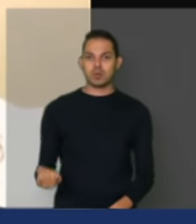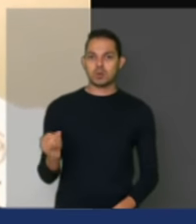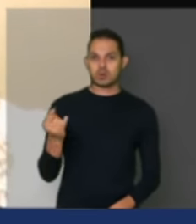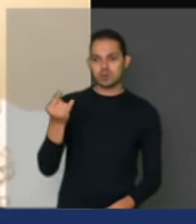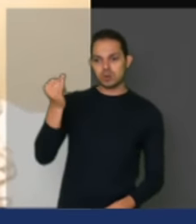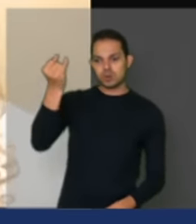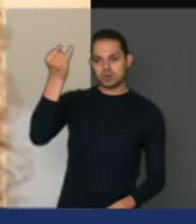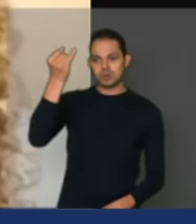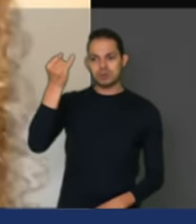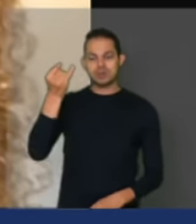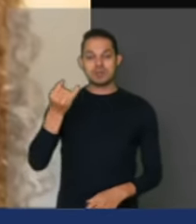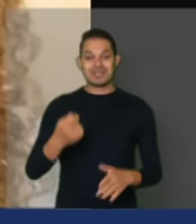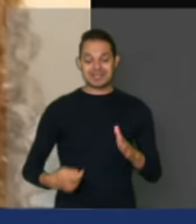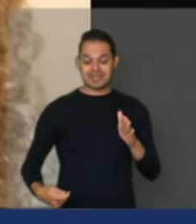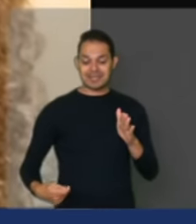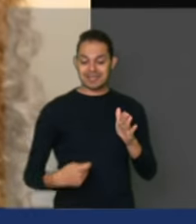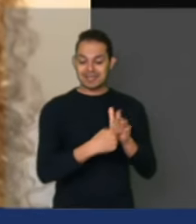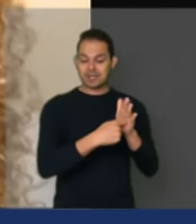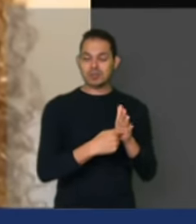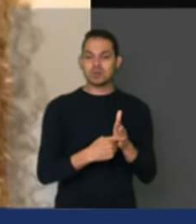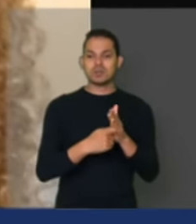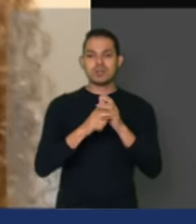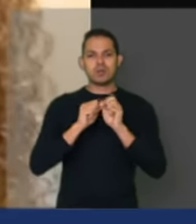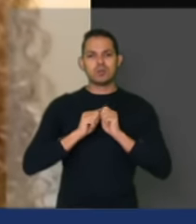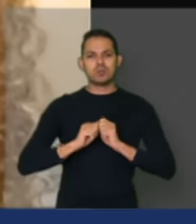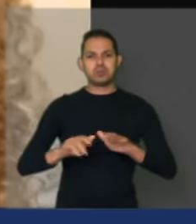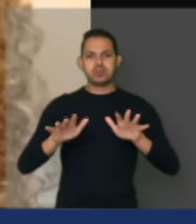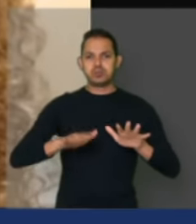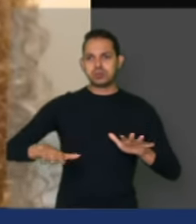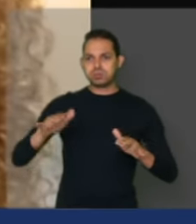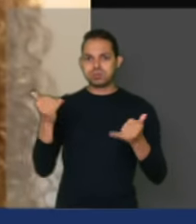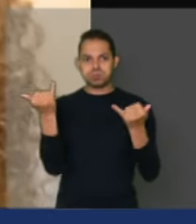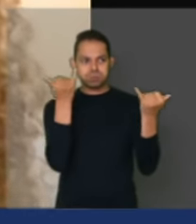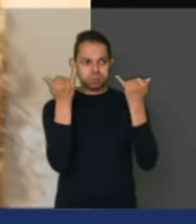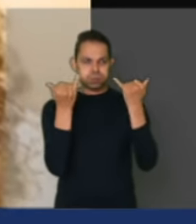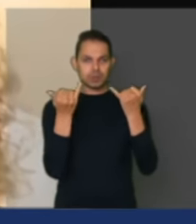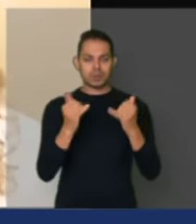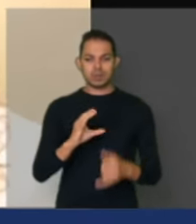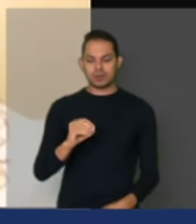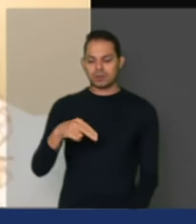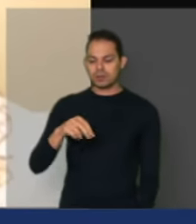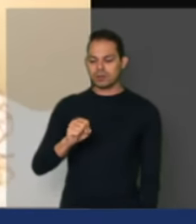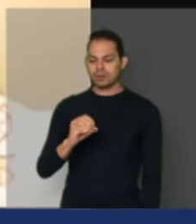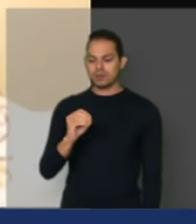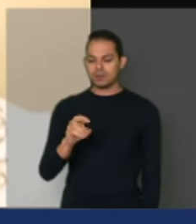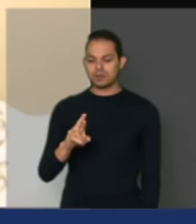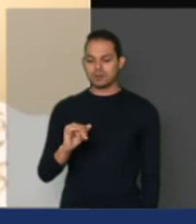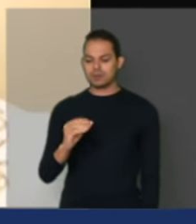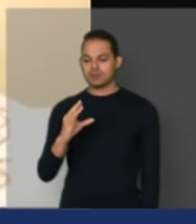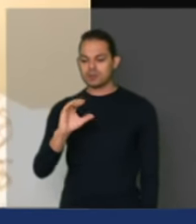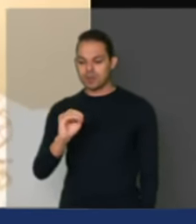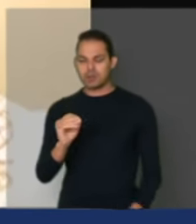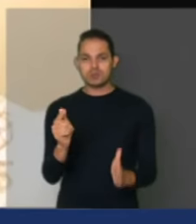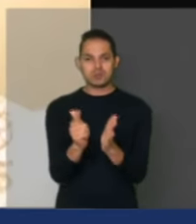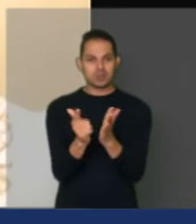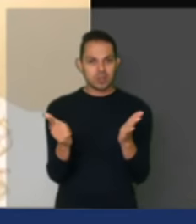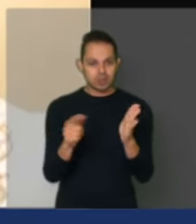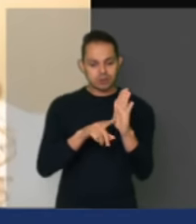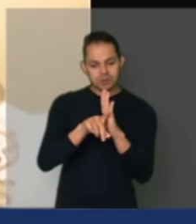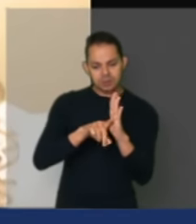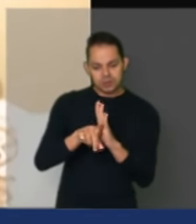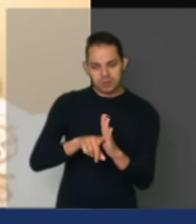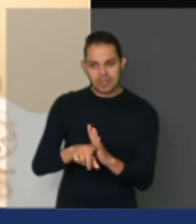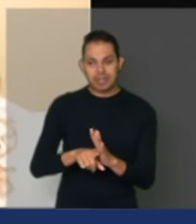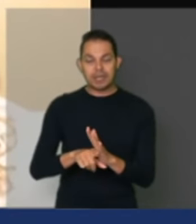E essa denúncia que chega a todos nós pelo Consórcio Internacional de Jornalistas de Investigação, e que colocam